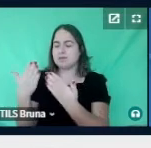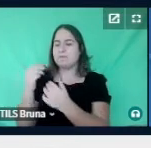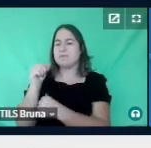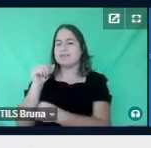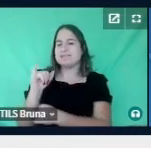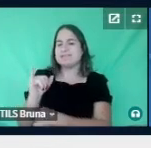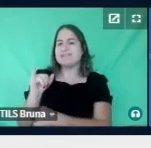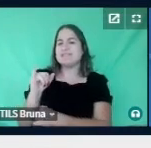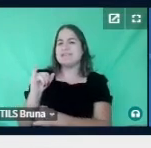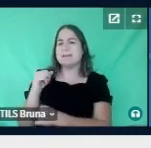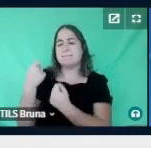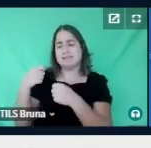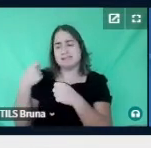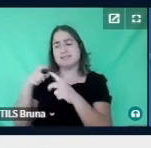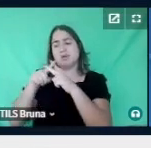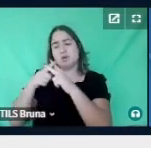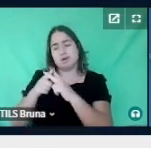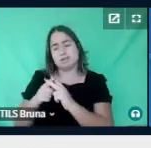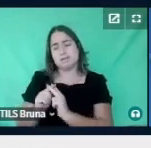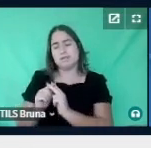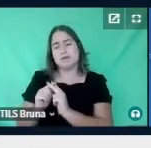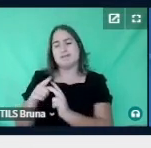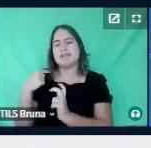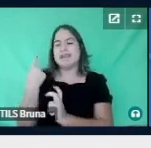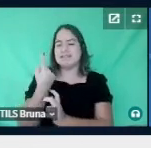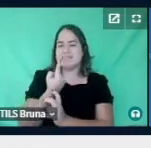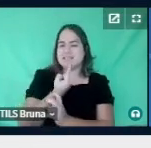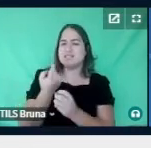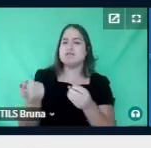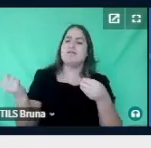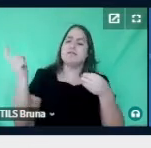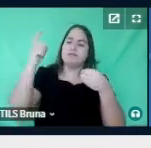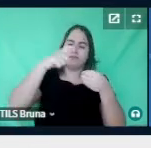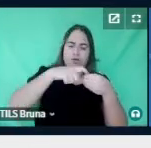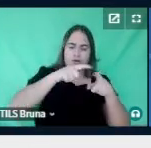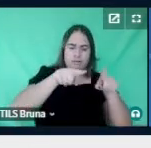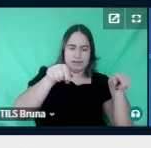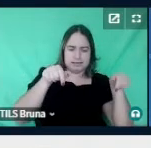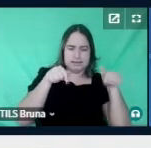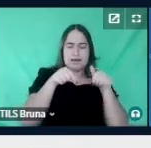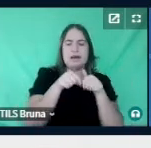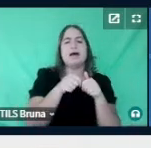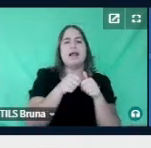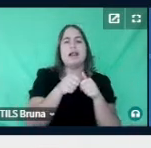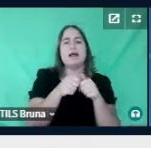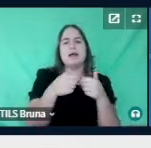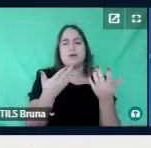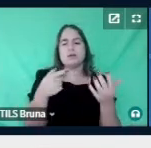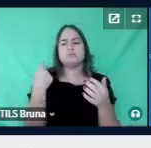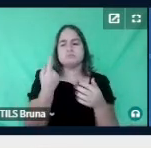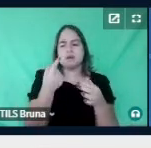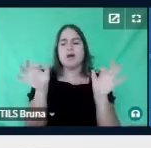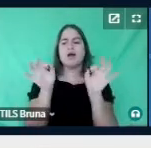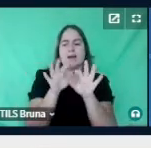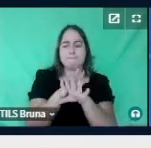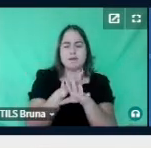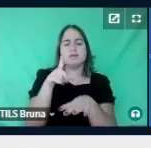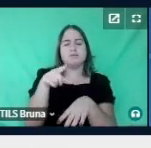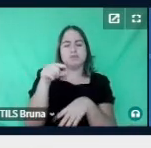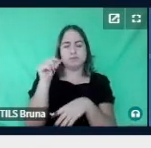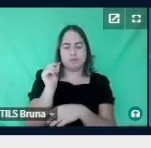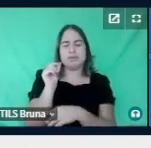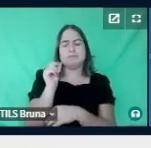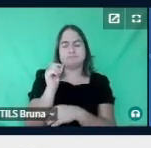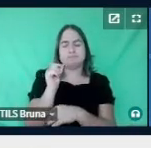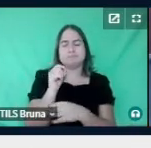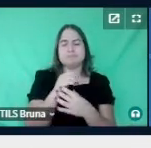são necessárias correções, e a gente retorna a essa sala, assim que chegarmos a uma decisão, né, ao